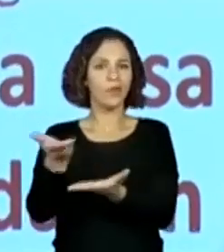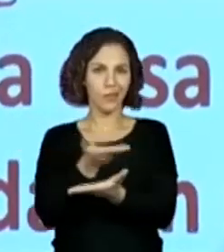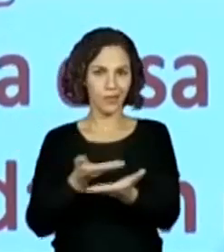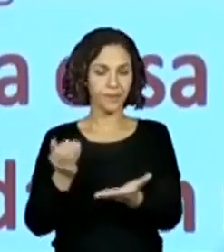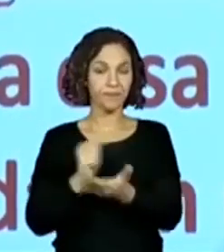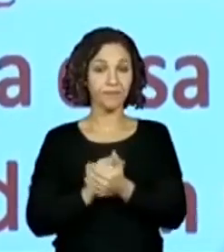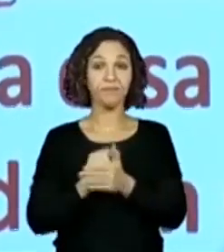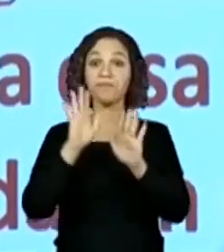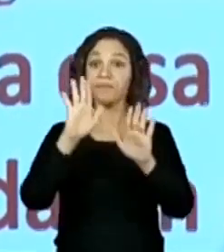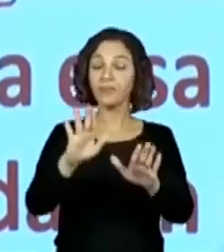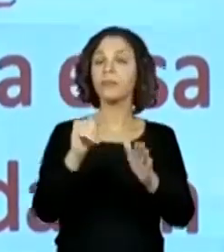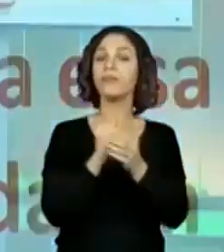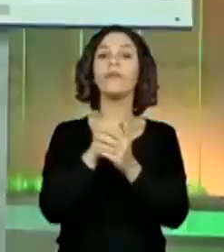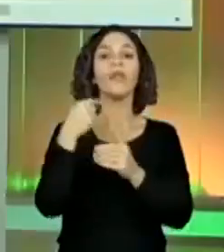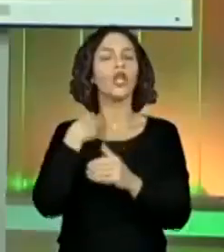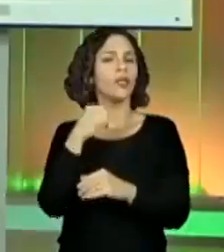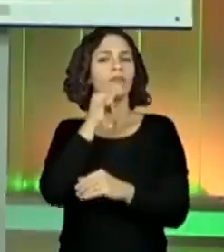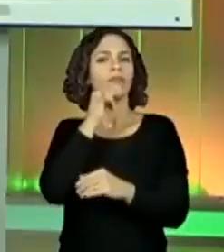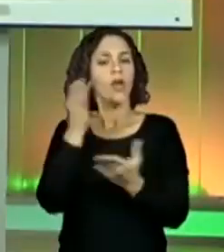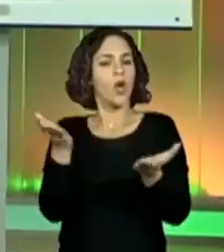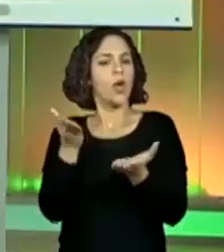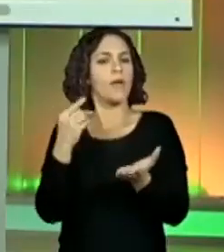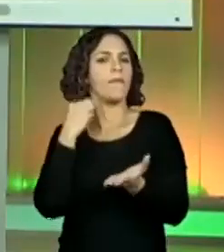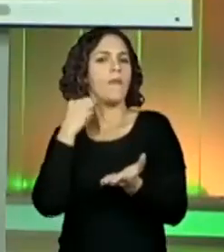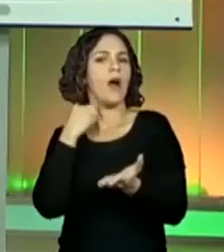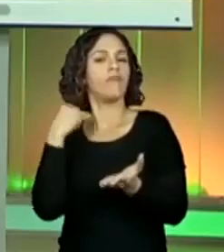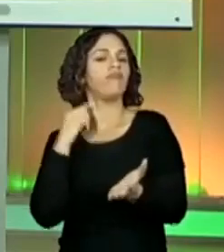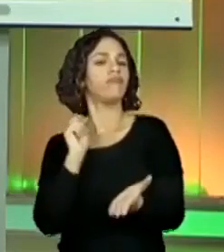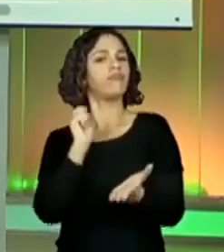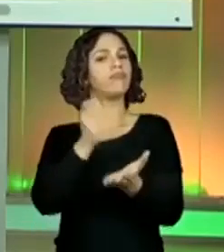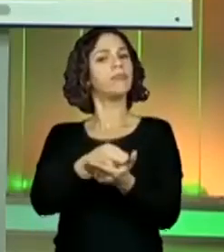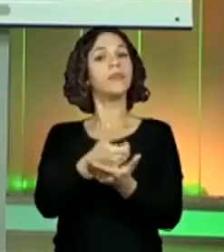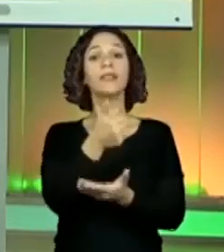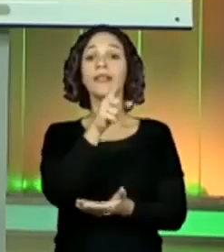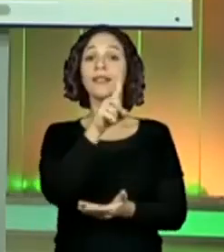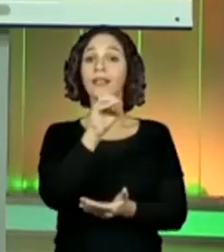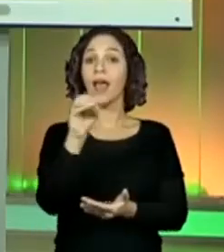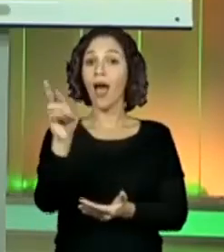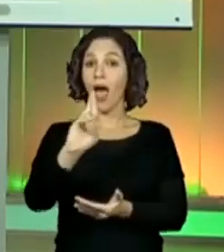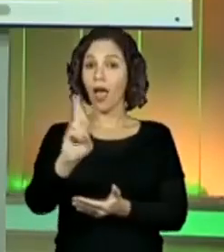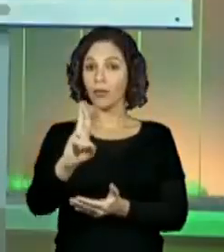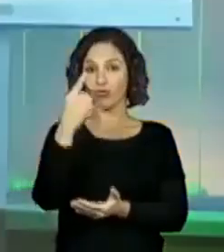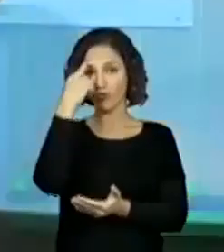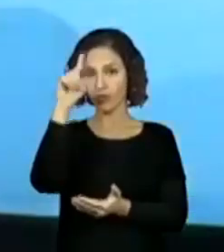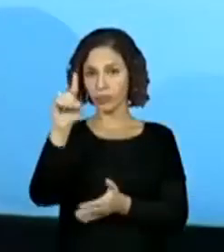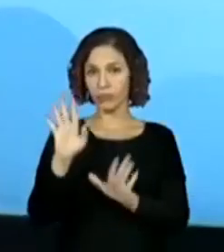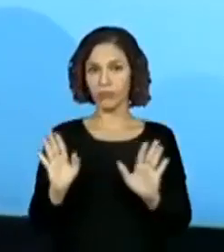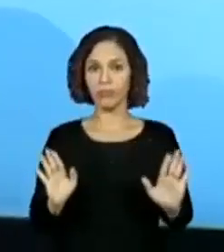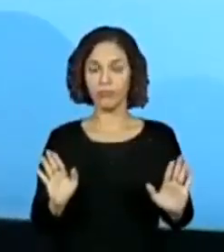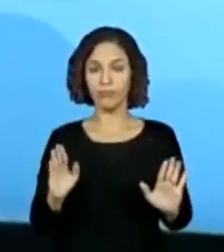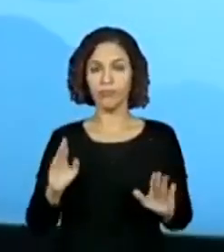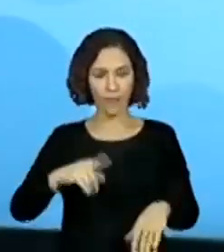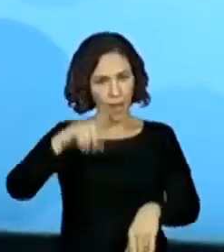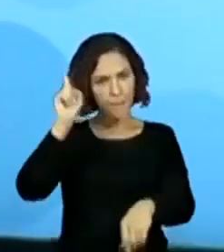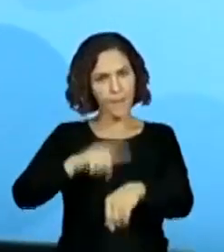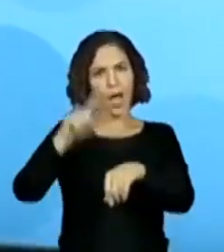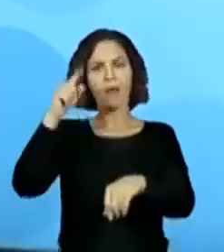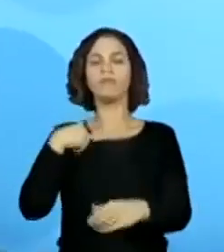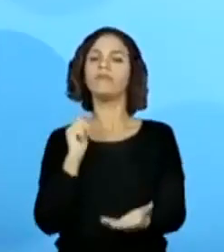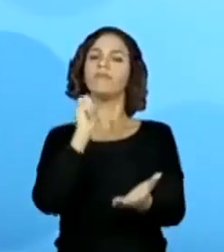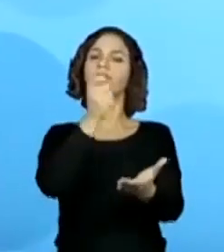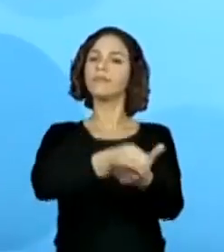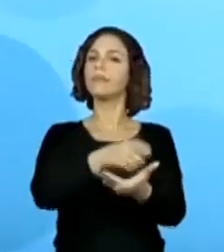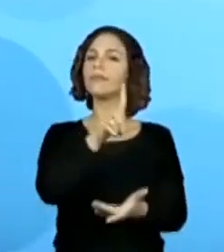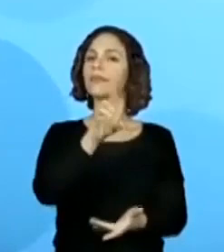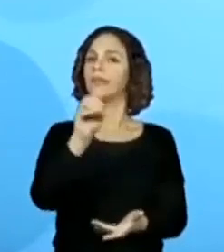maio, ele fez a compra com a entrada. Aqui ele pagou 100 reais, ó, na entrada. No dia, ele já deu essa entrada de 100 reais.